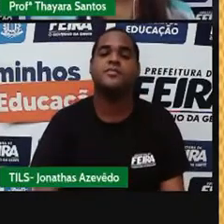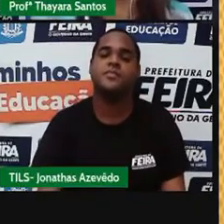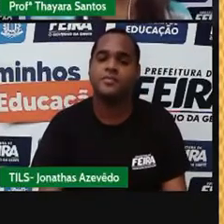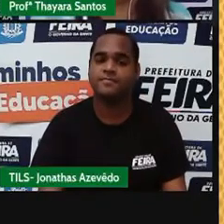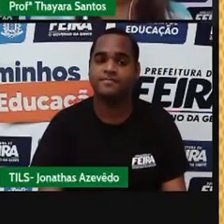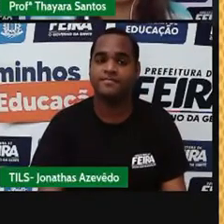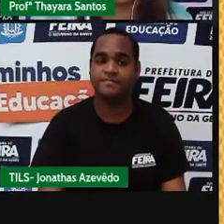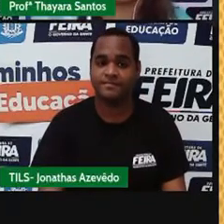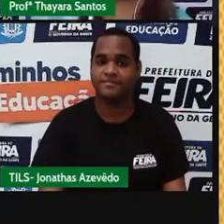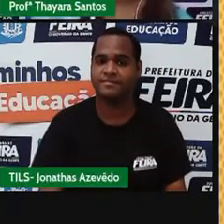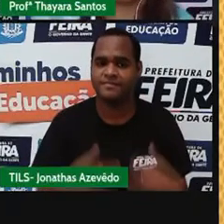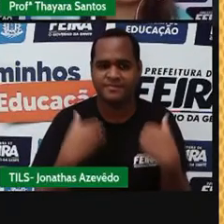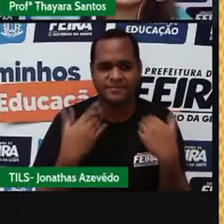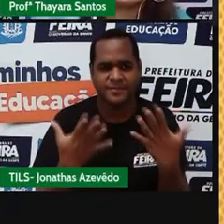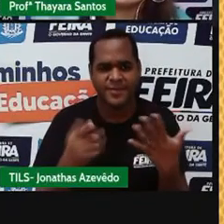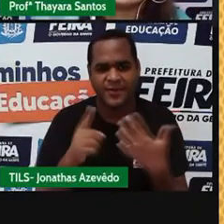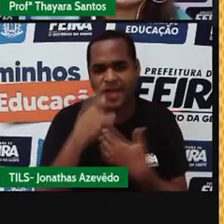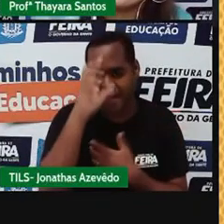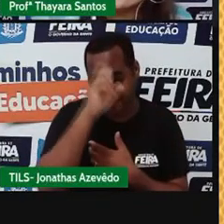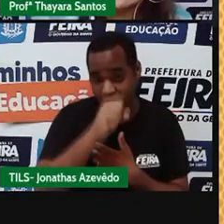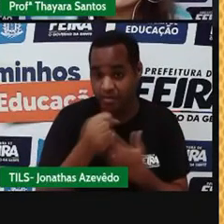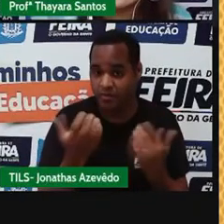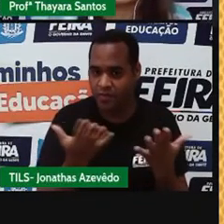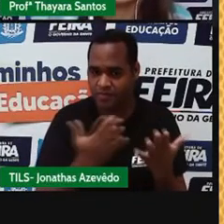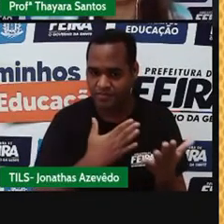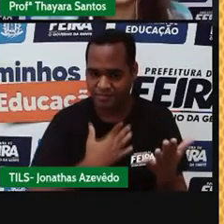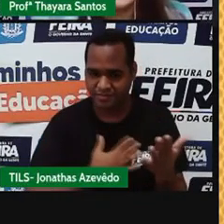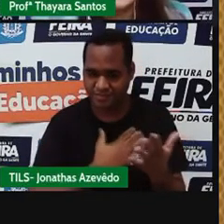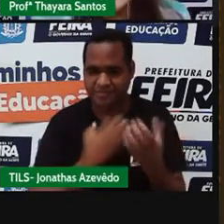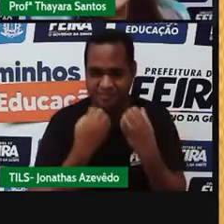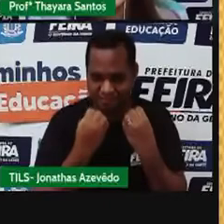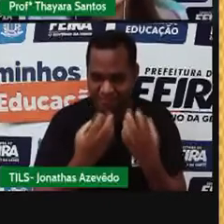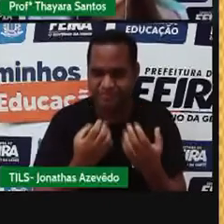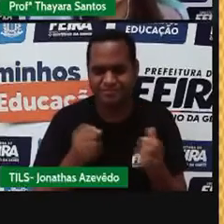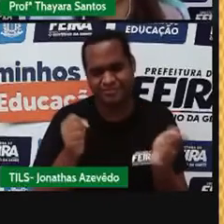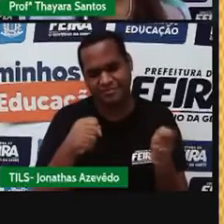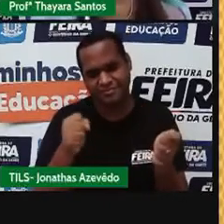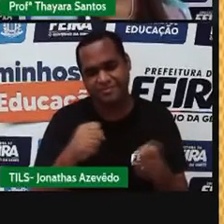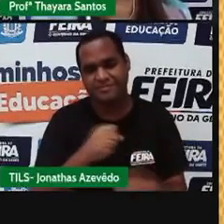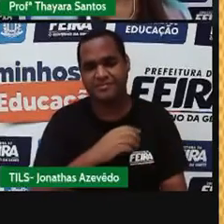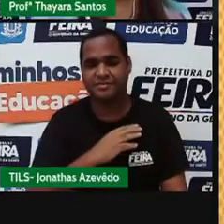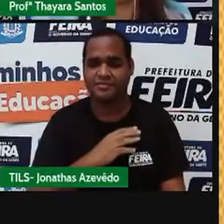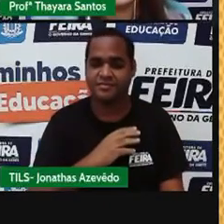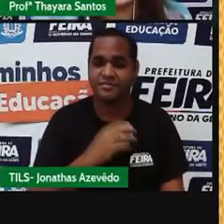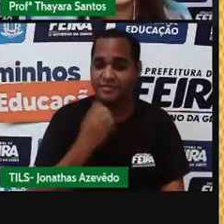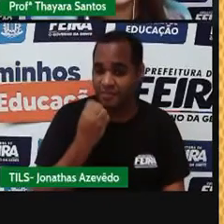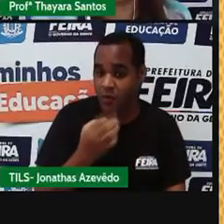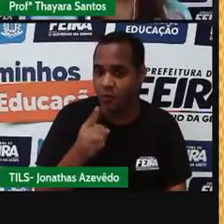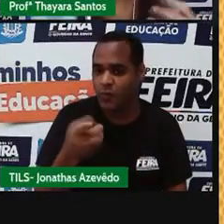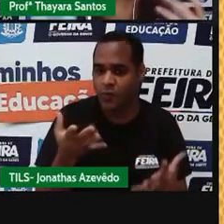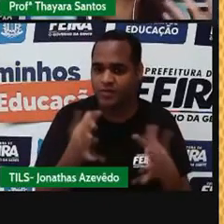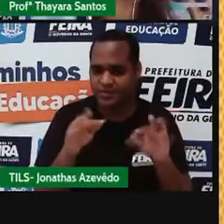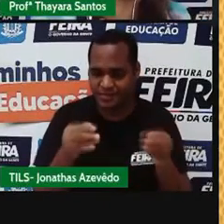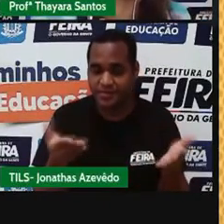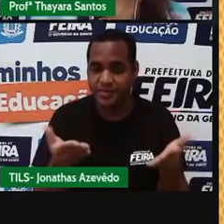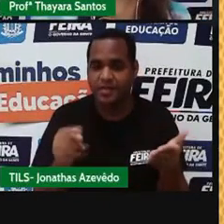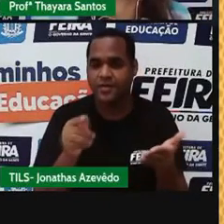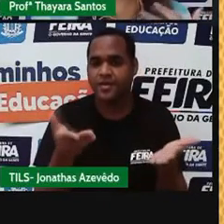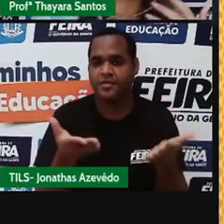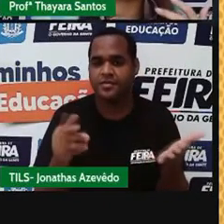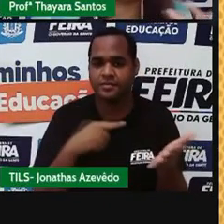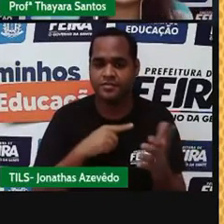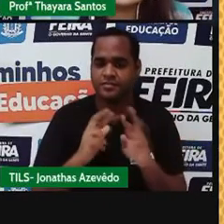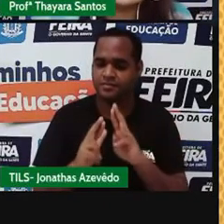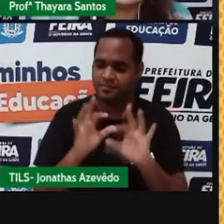E aí, gente, vocês gostaram do que a gente aprendeu hoje? Espero que sim. Por hoje é só. Agora vocês vão ter uma